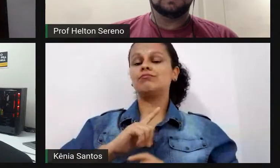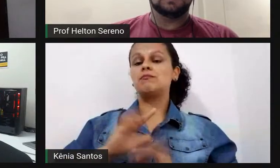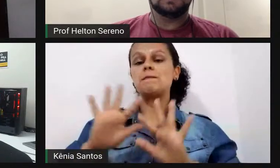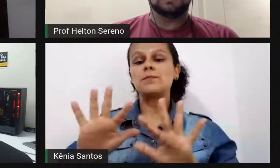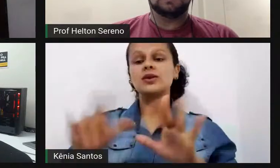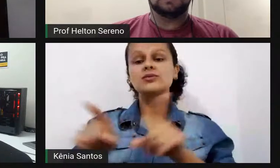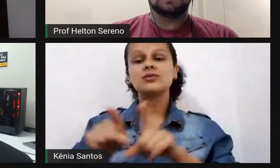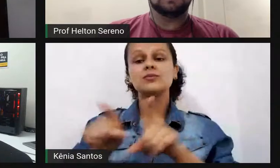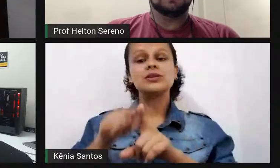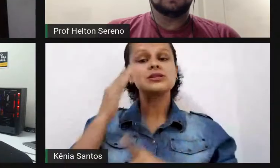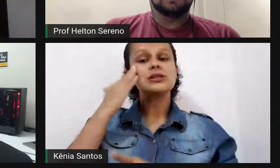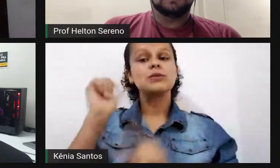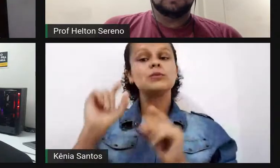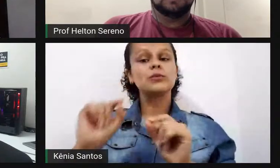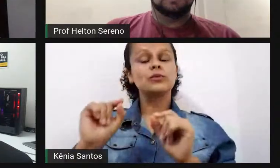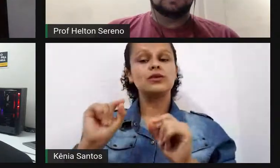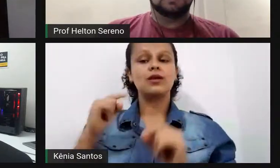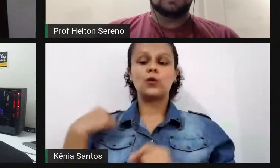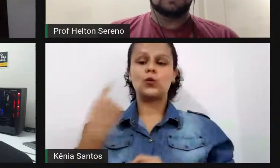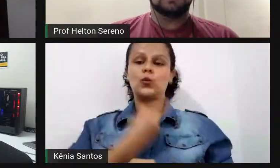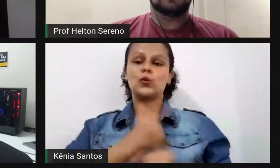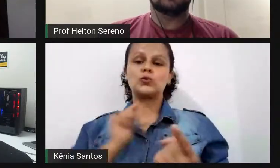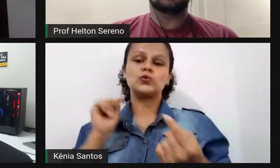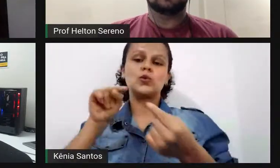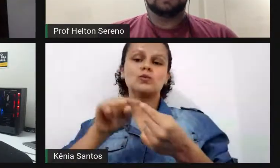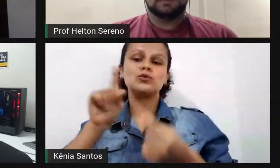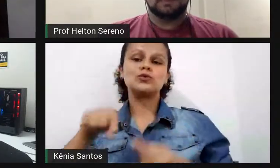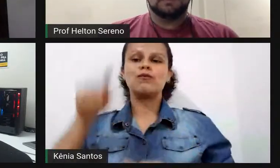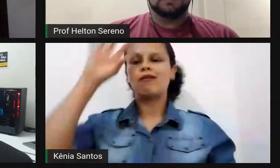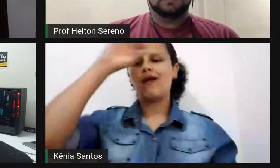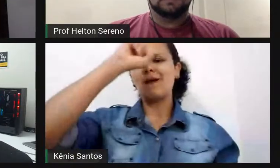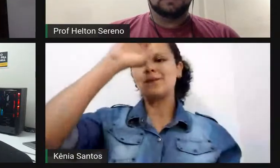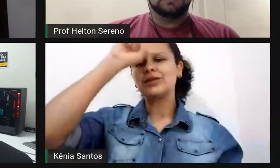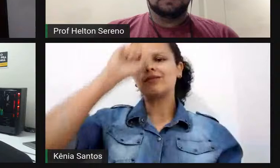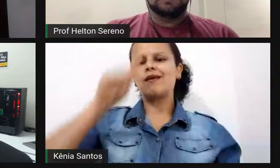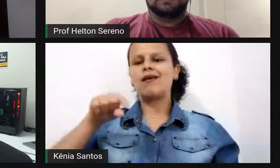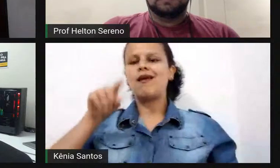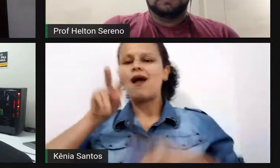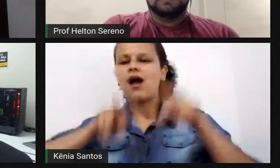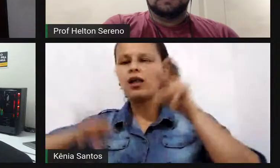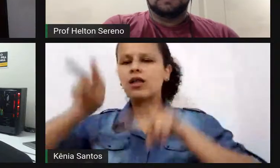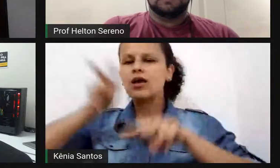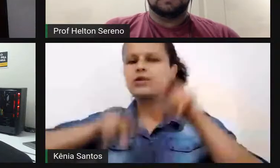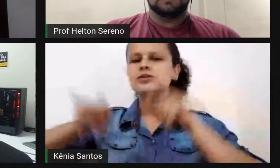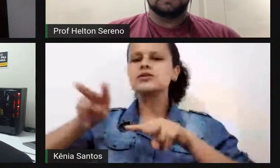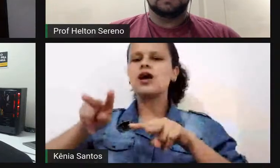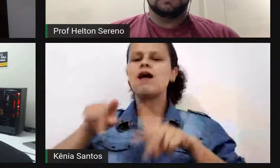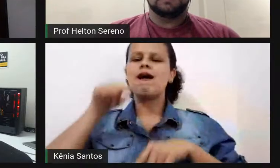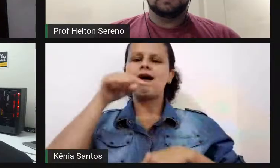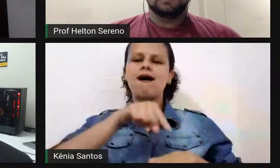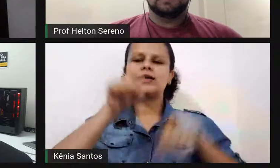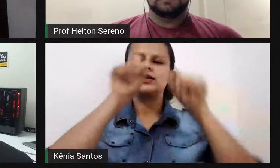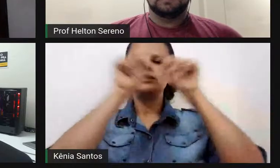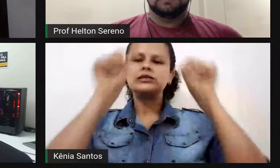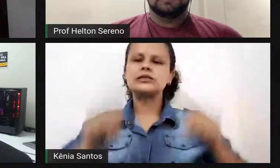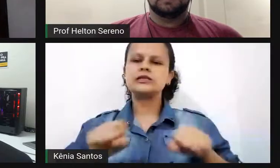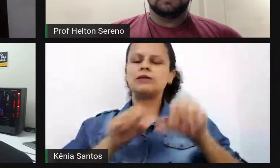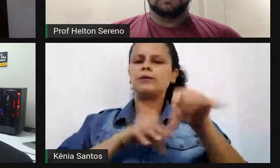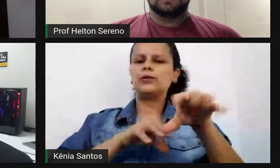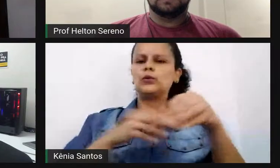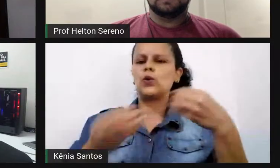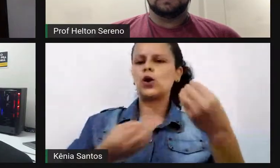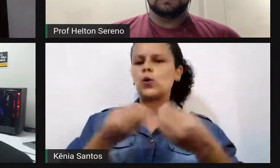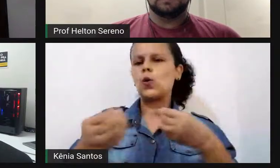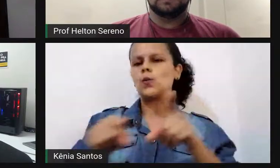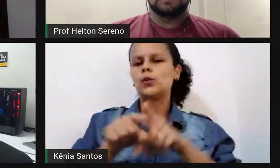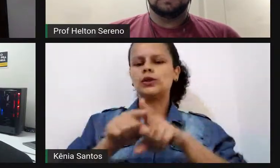que nosso objetivo aqui é aprender, é analisar e refletir sobre o nosso sistema educacional, sobre nossa prática